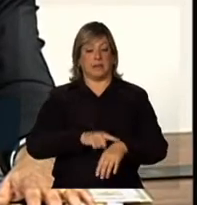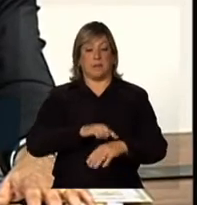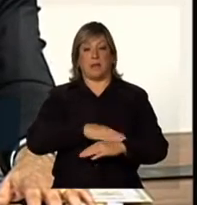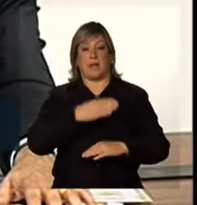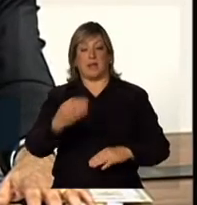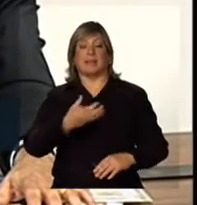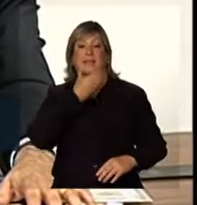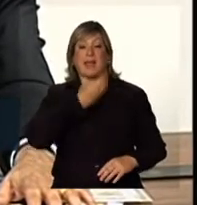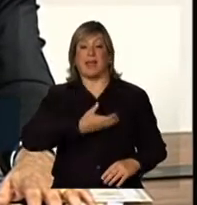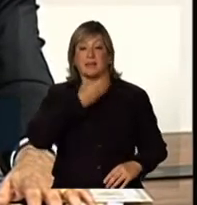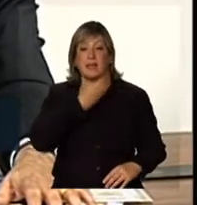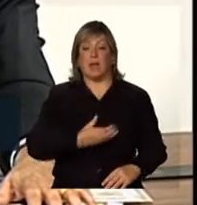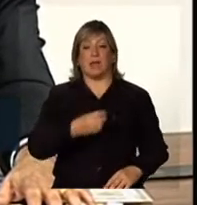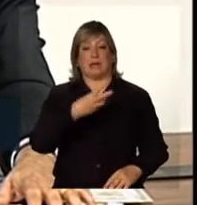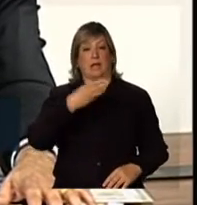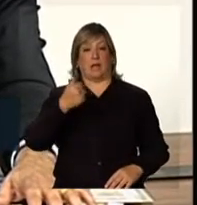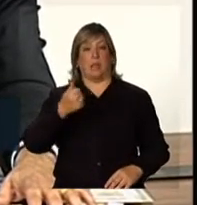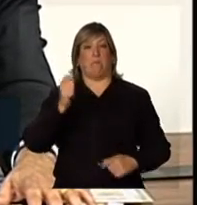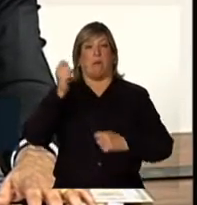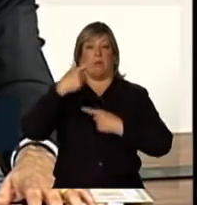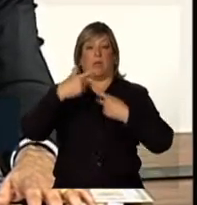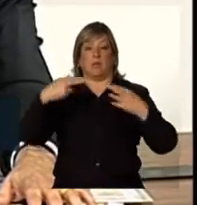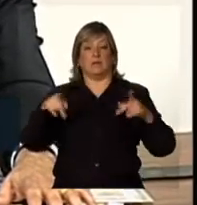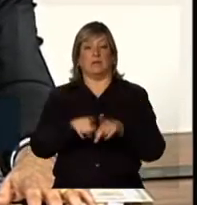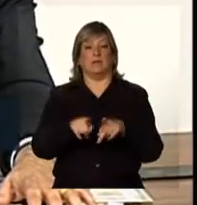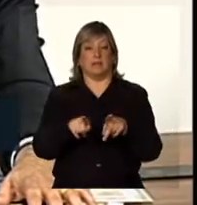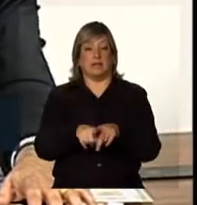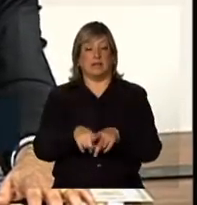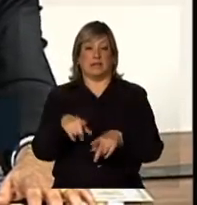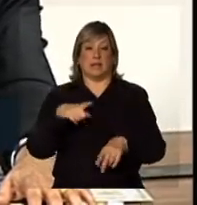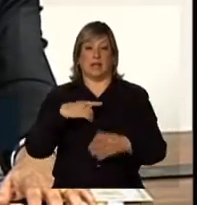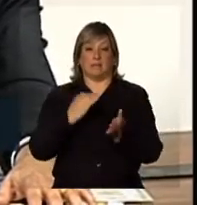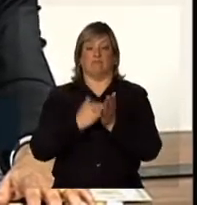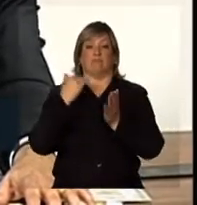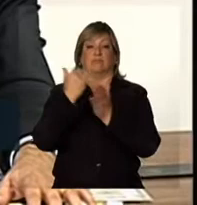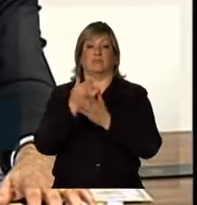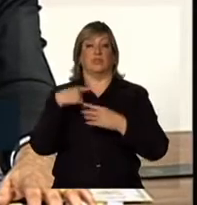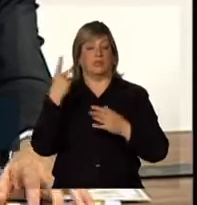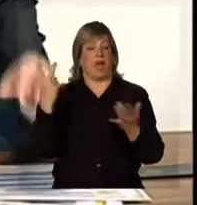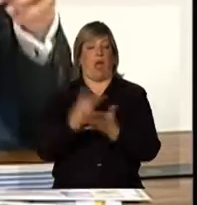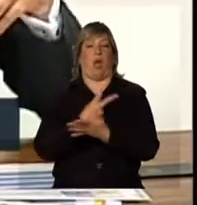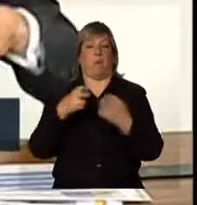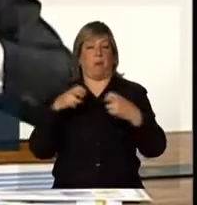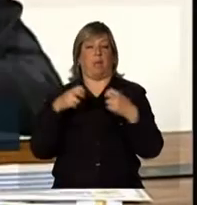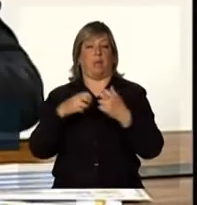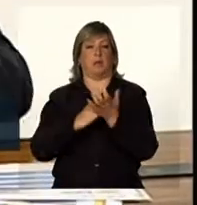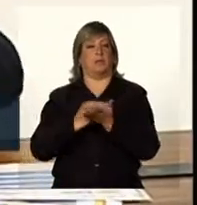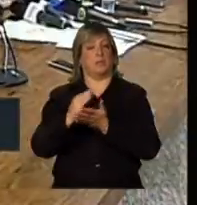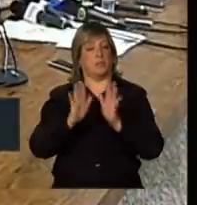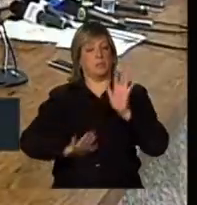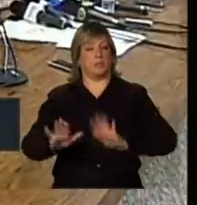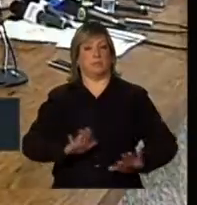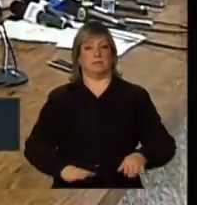de Natal e Ano Novo, quando nós temos aí naturalmente um aumento dos acidentes de trânsito.